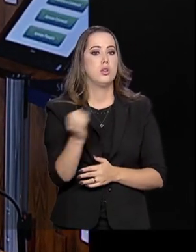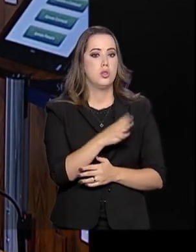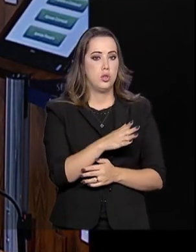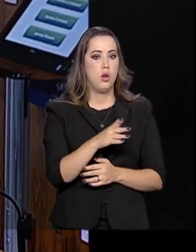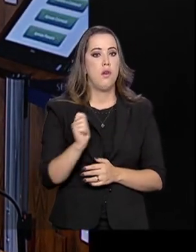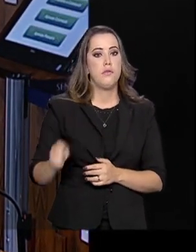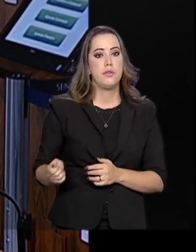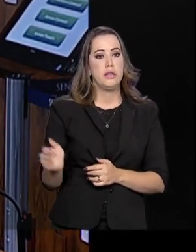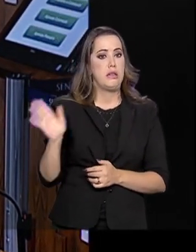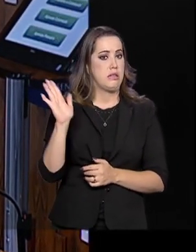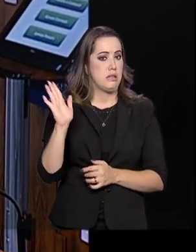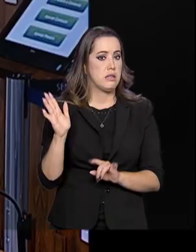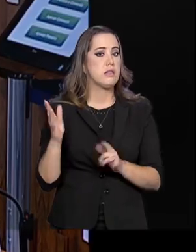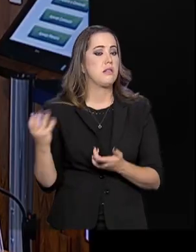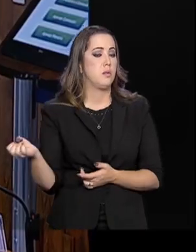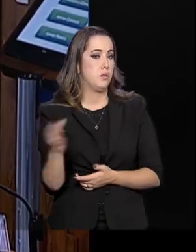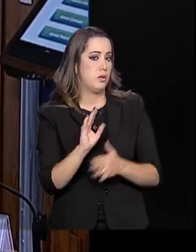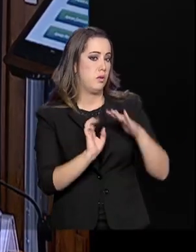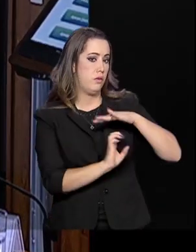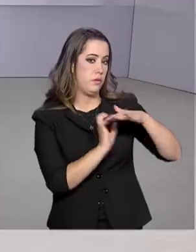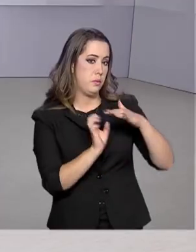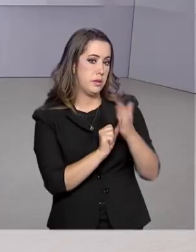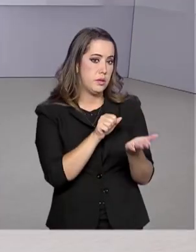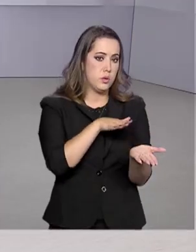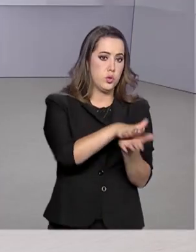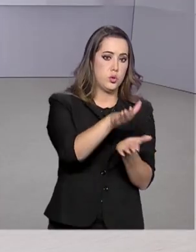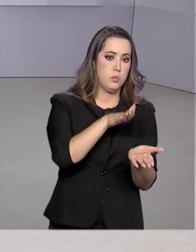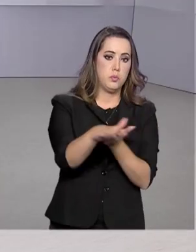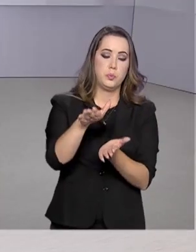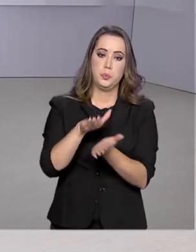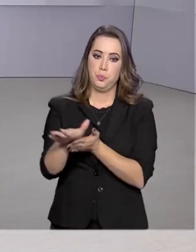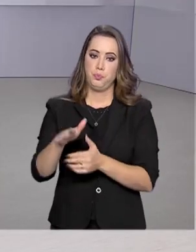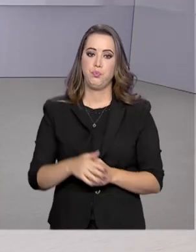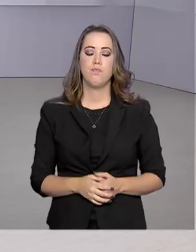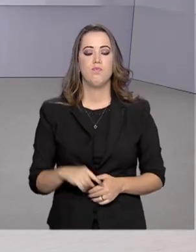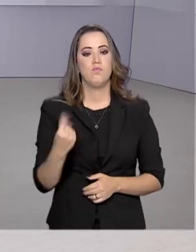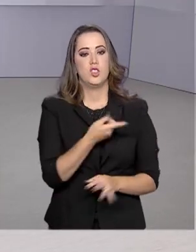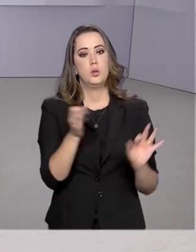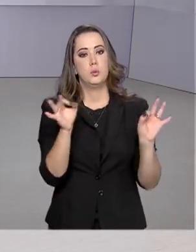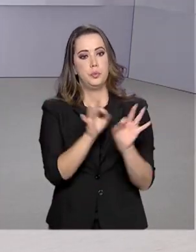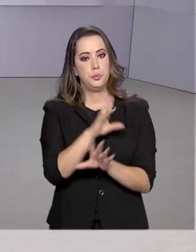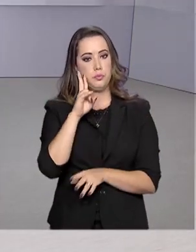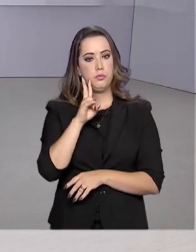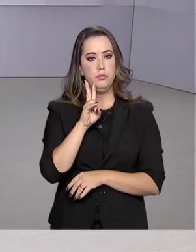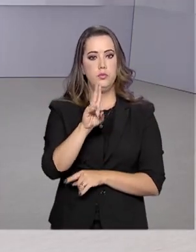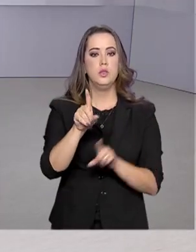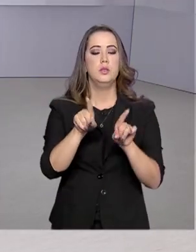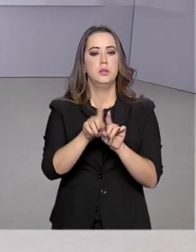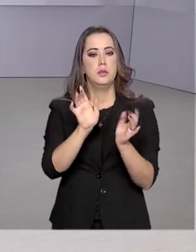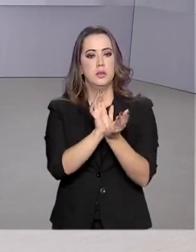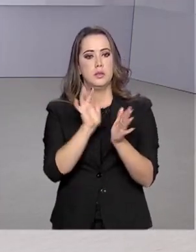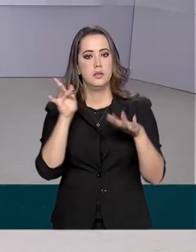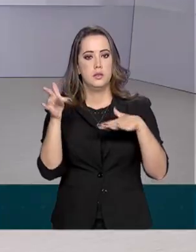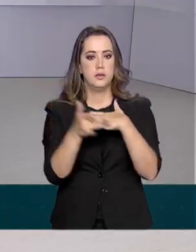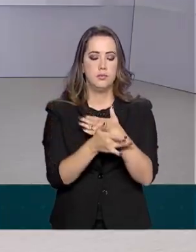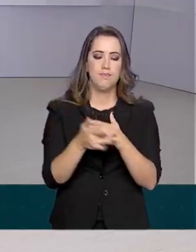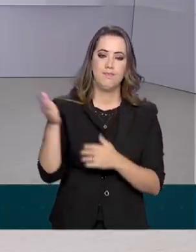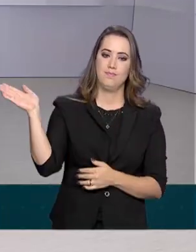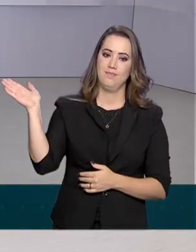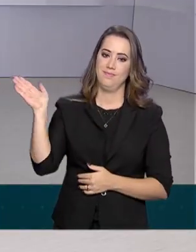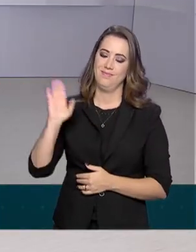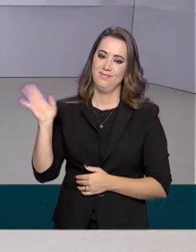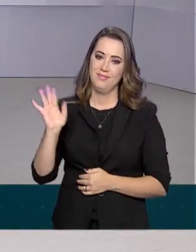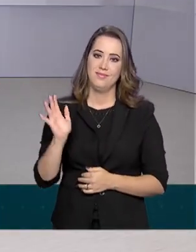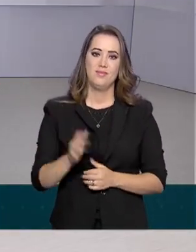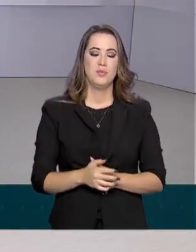gráfica para fazer o Enem desse ano. A gente fica por aqui. Você pode nos acompanhar também pelas redes sociais.